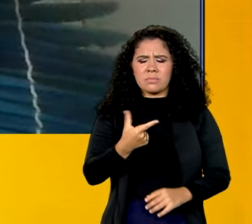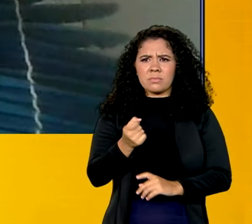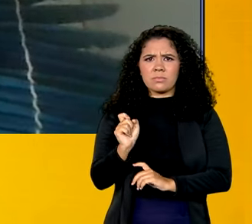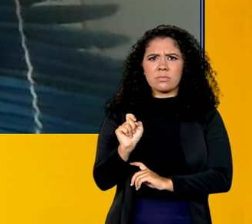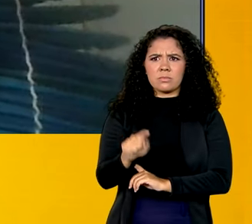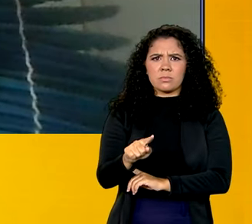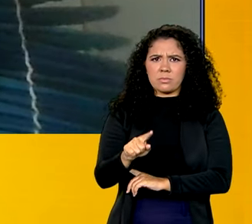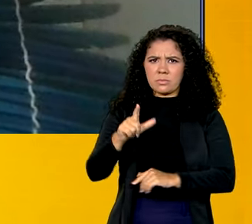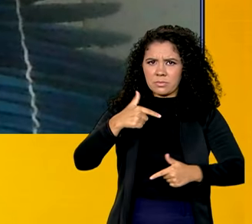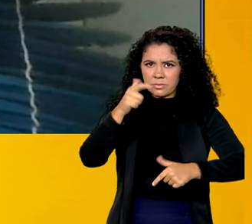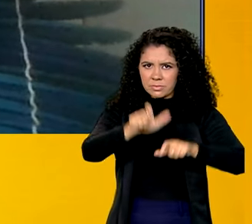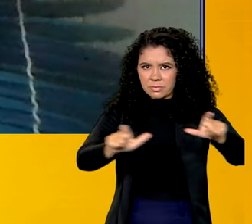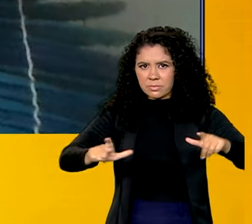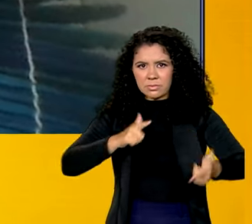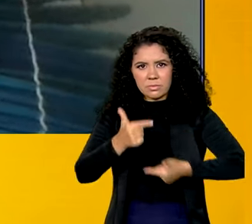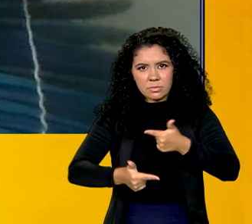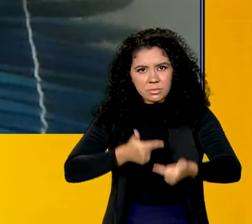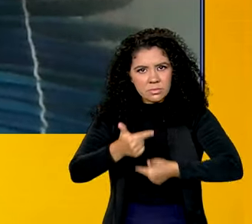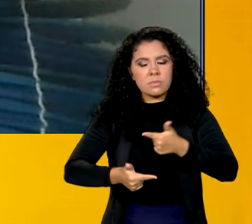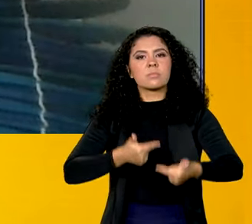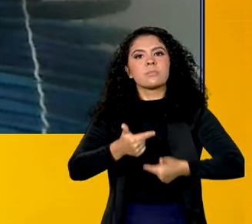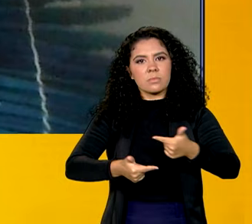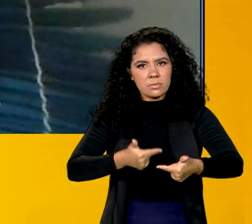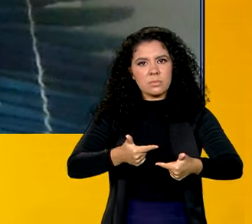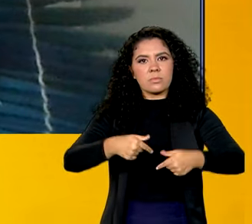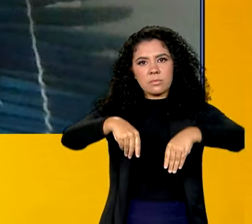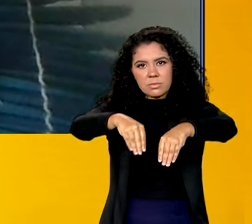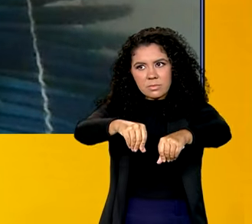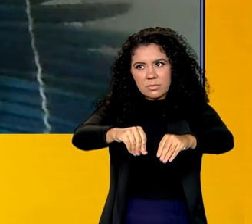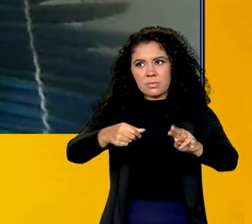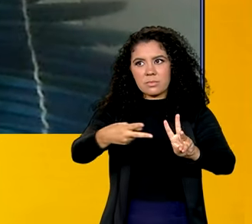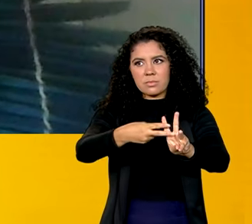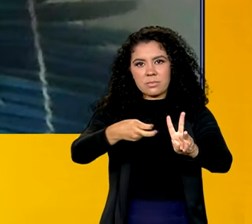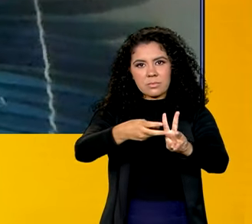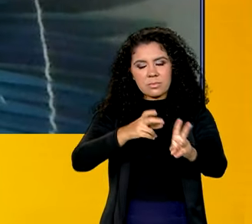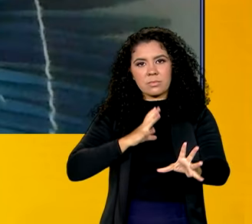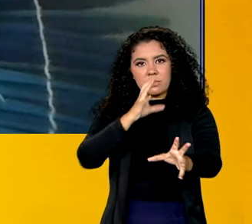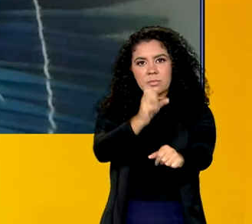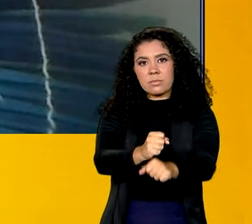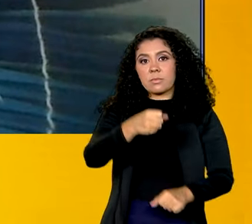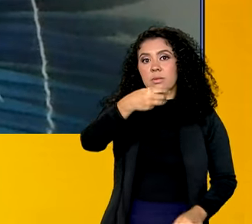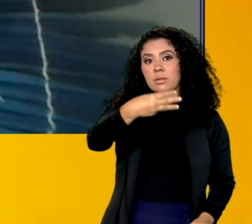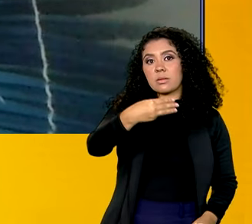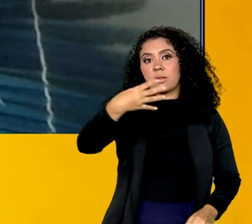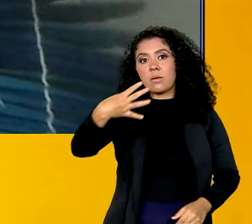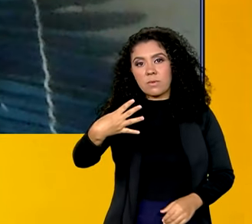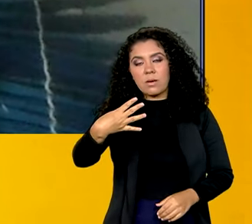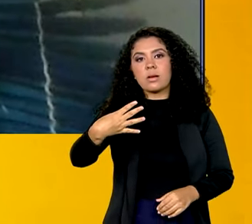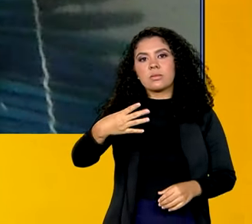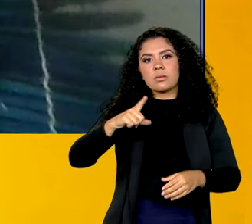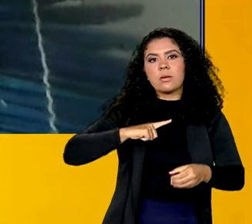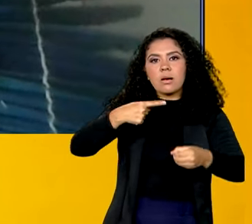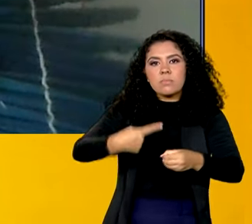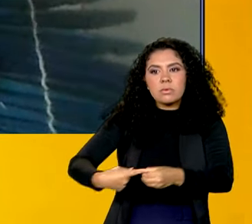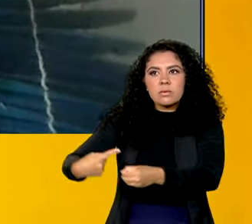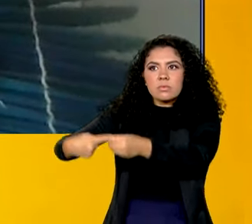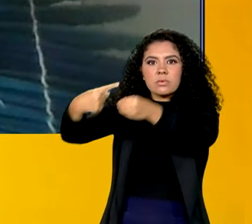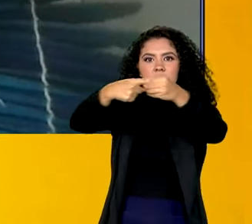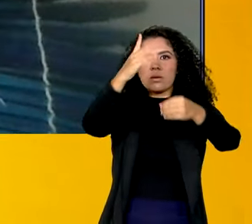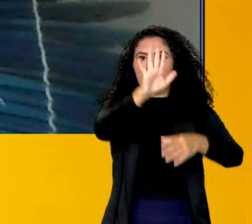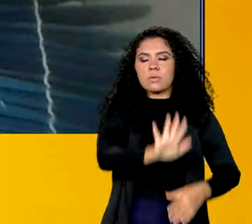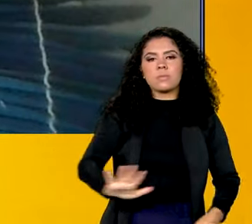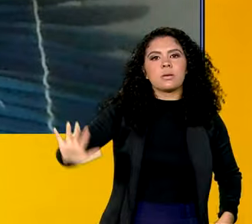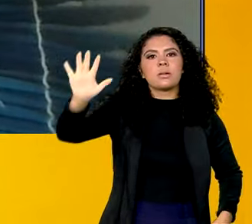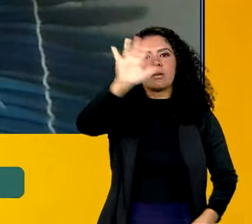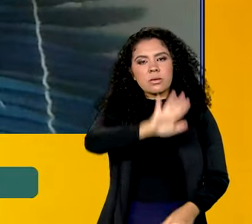trabalhadores e trabalhadoras que atuam nesses territórios indígenas. São 34 distritos espalhados por todo o Brasil. A maioria